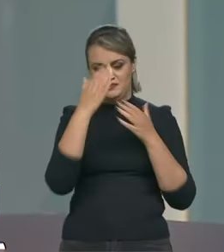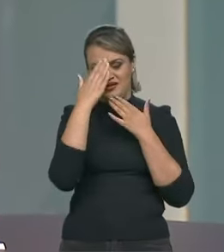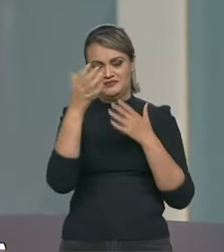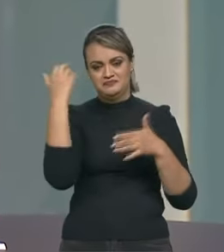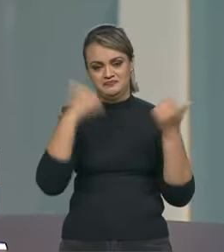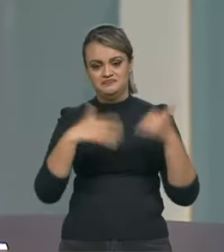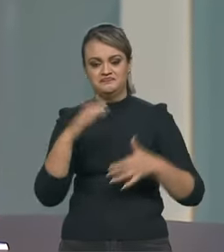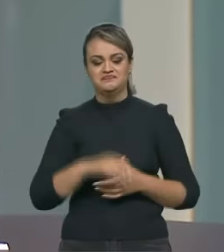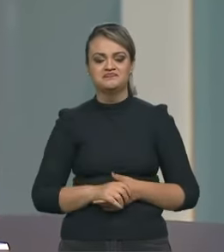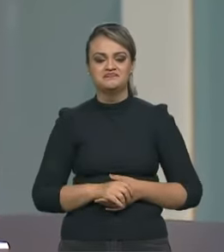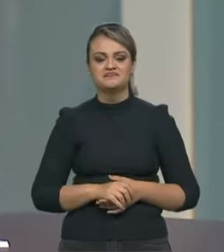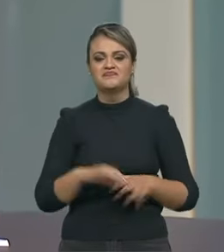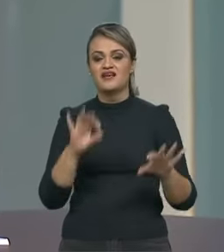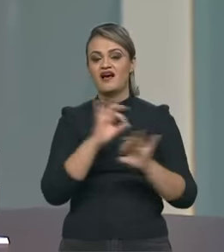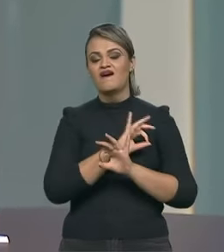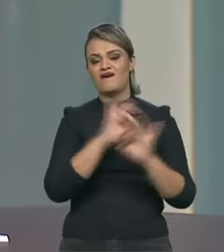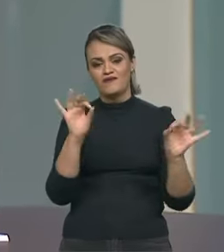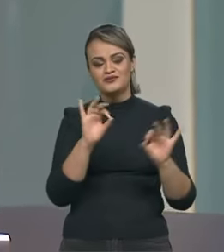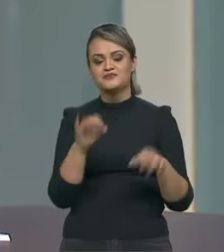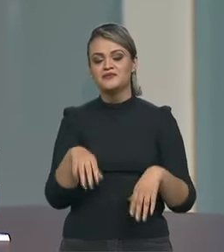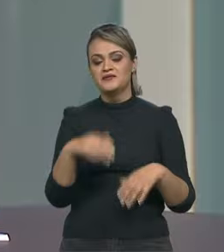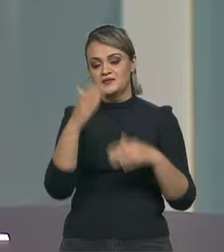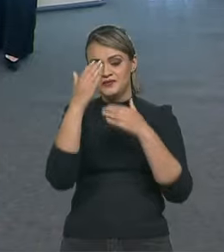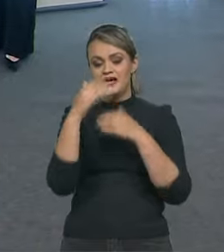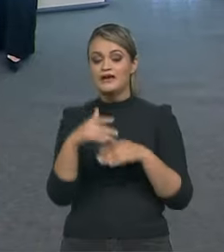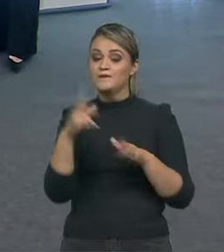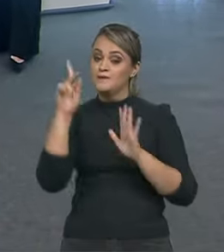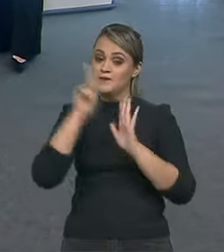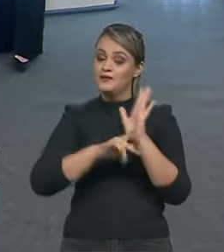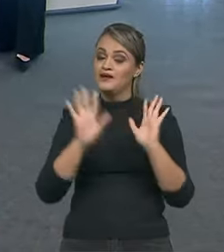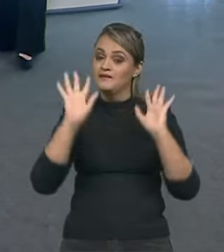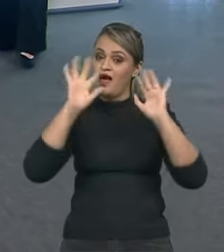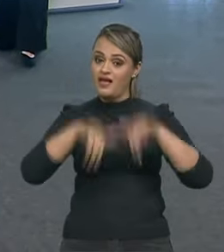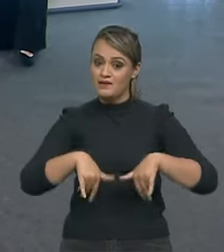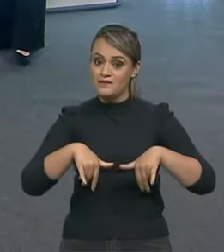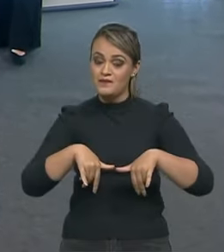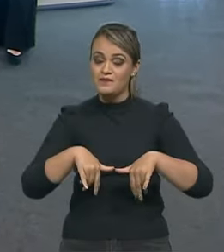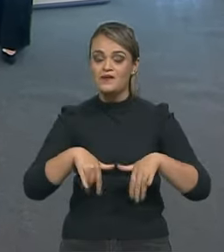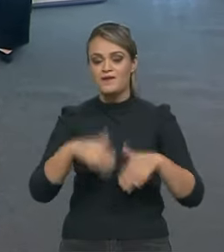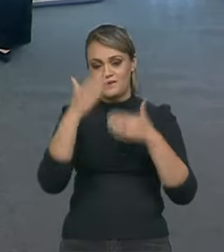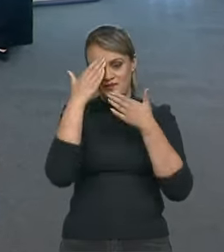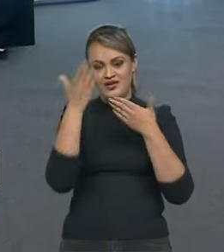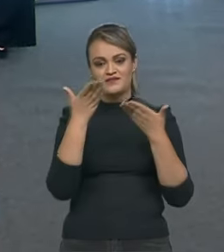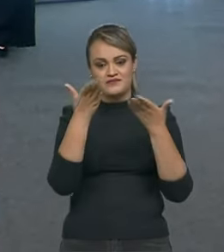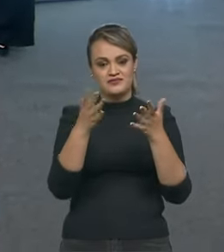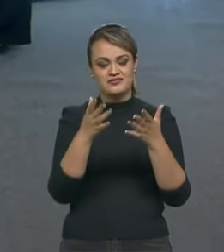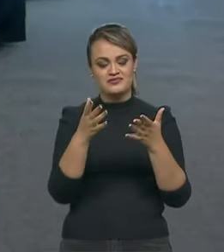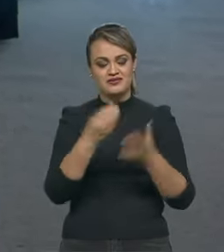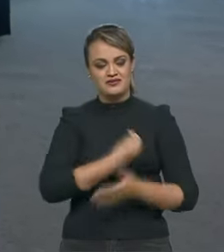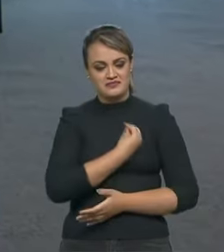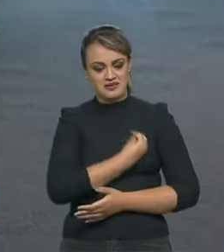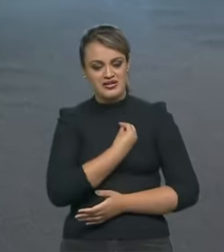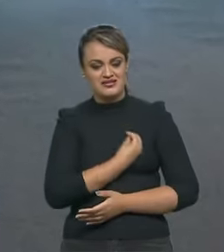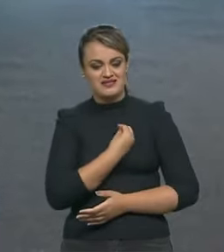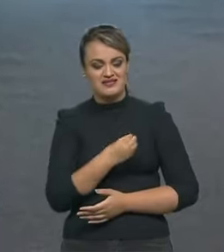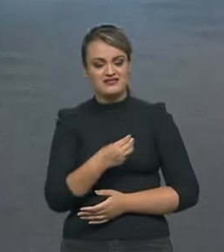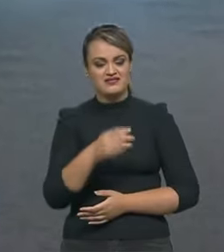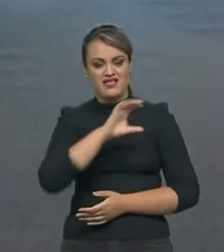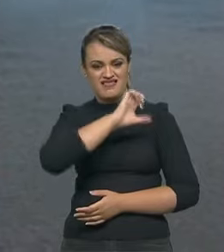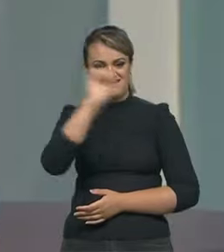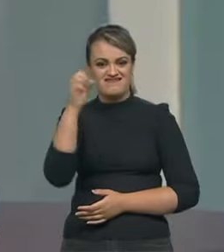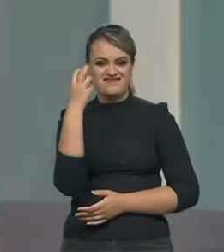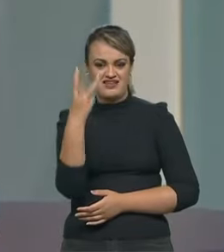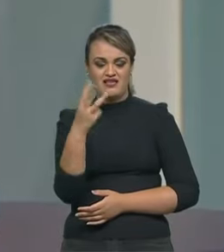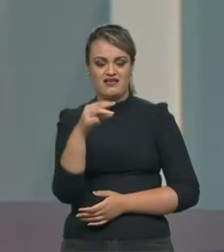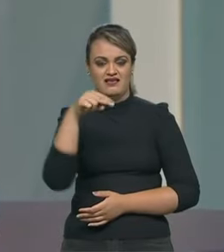palavras obrigada obrigada Nelson obrigada olha o Novo Sem Censura fica por aqui obrigada pela presença do tricampeão mundial da Fórmula